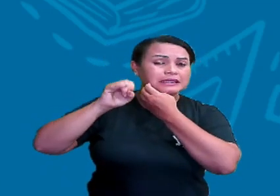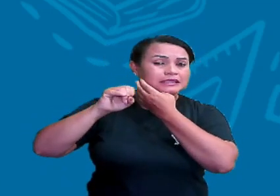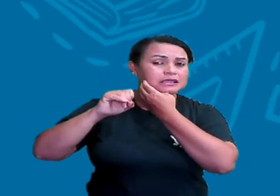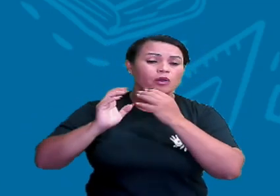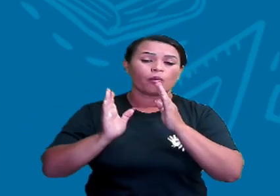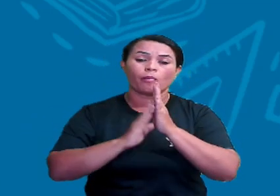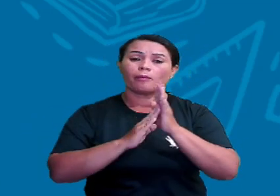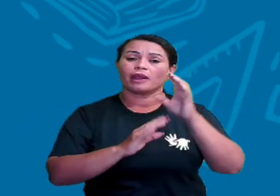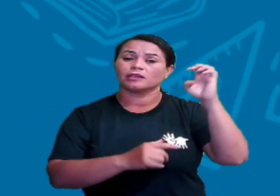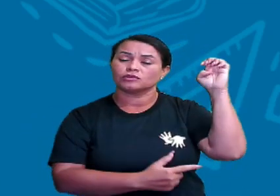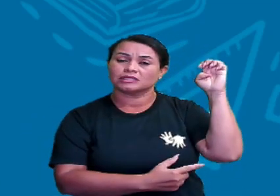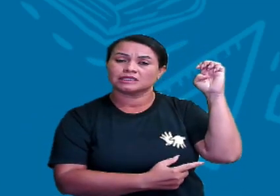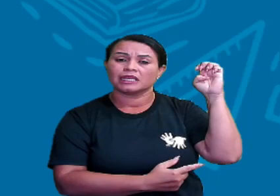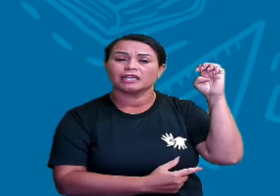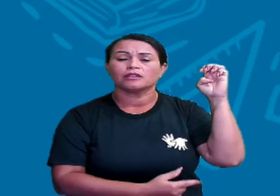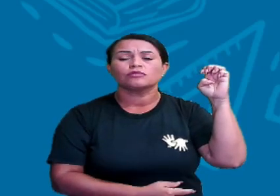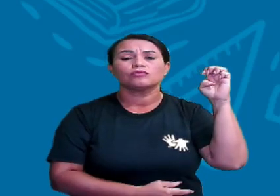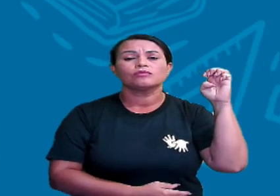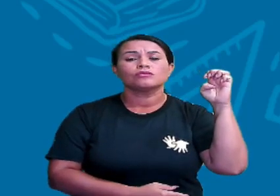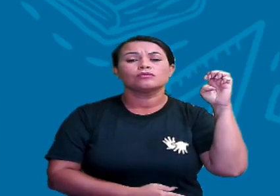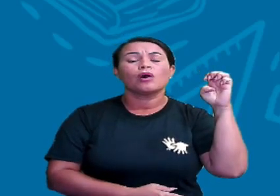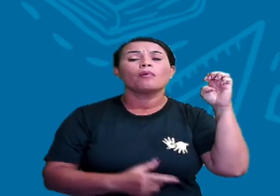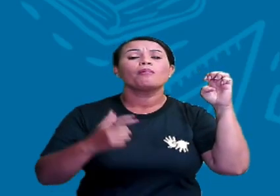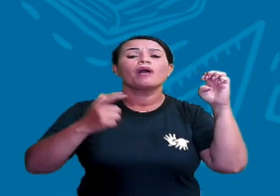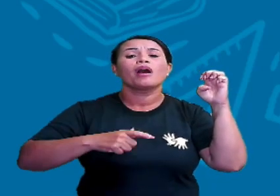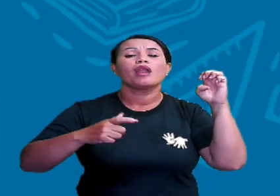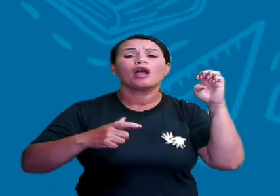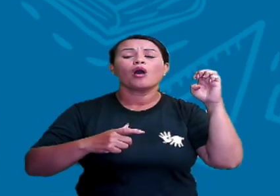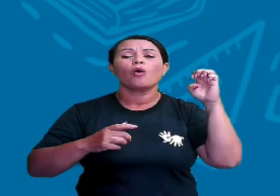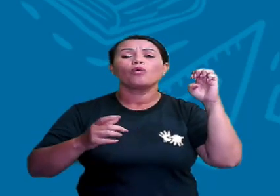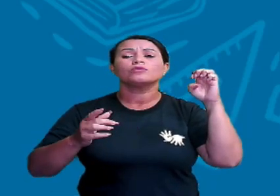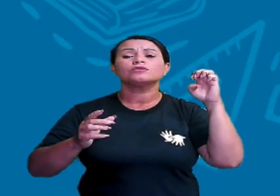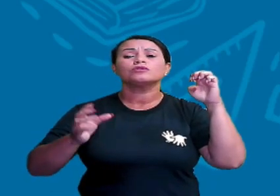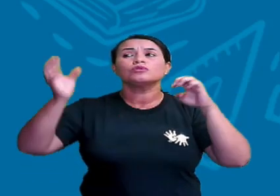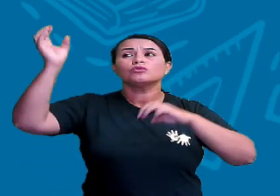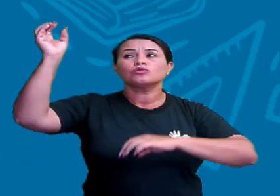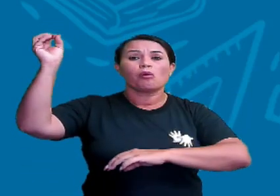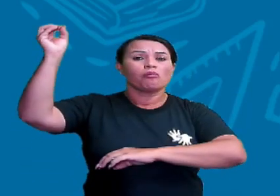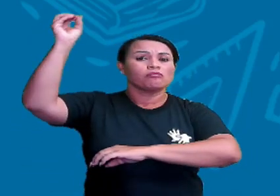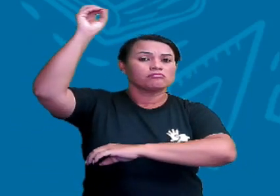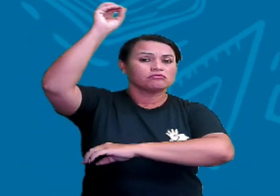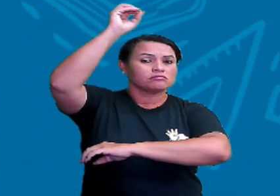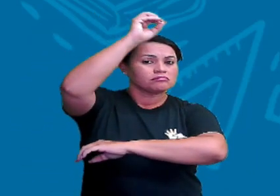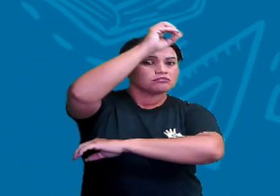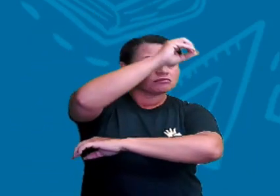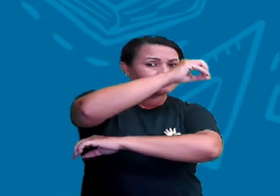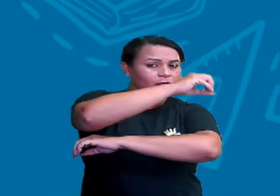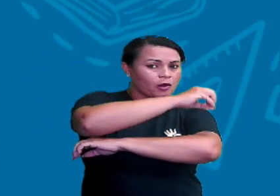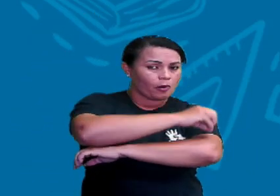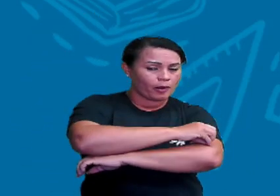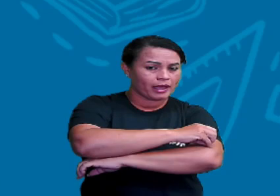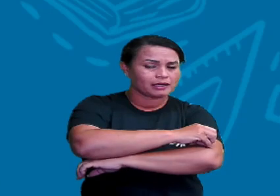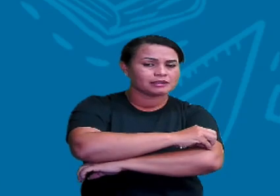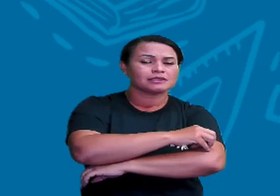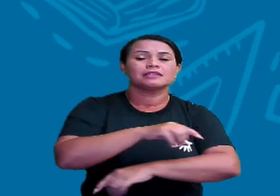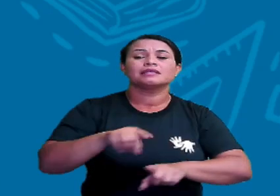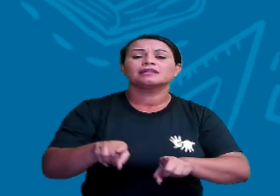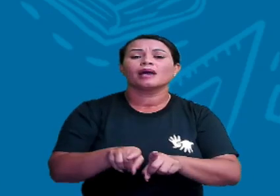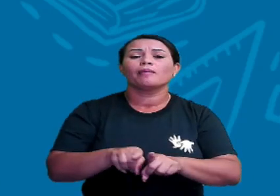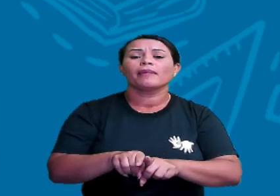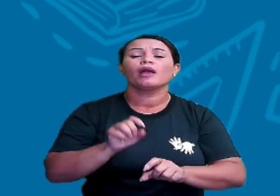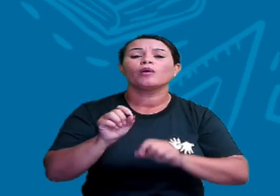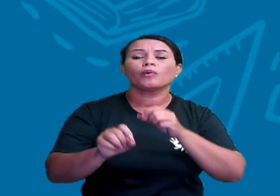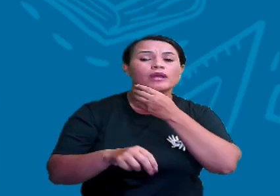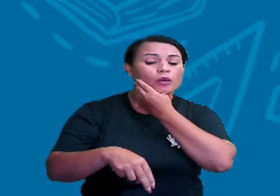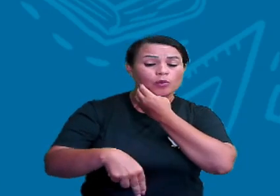esquerdo apontará para onde o sol se põe, que é o oeste. O norte vai ficar